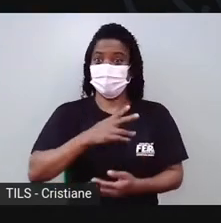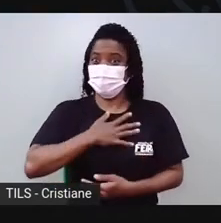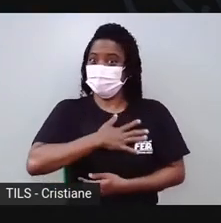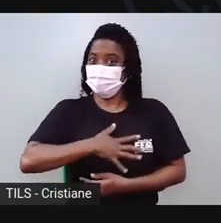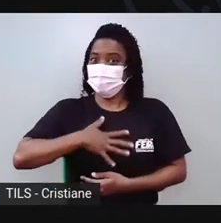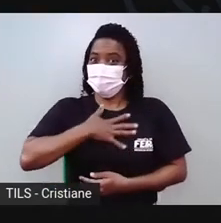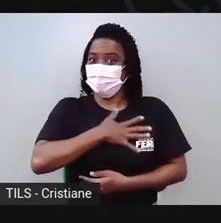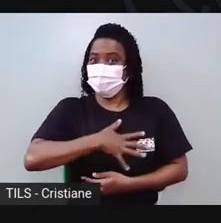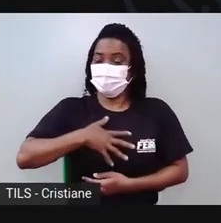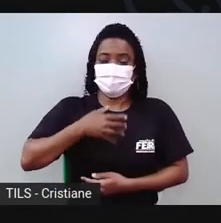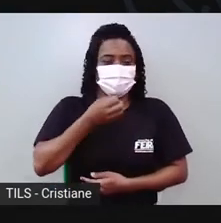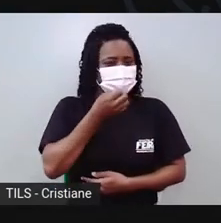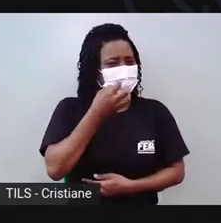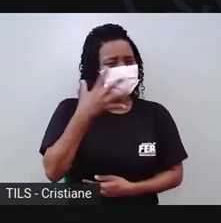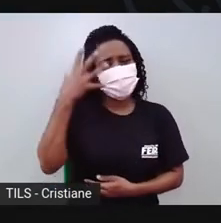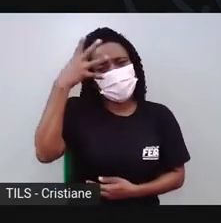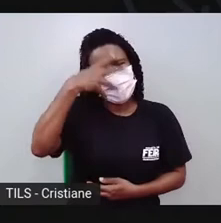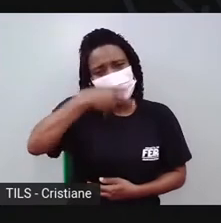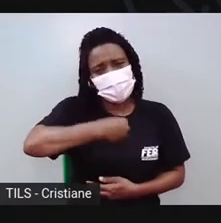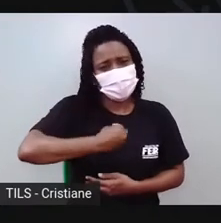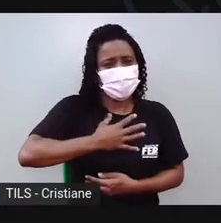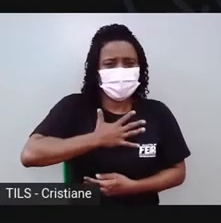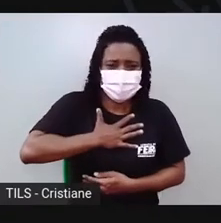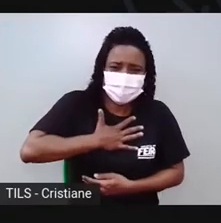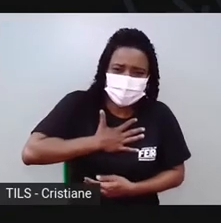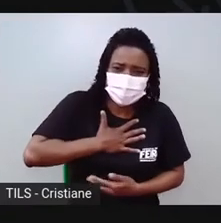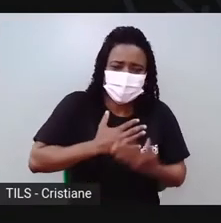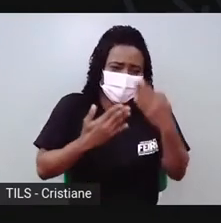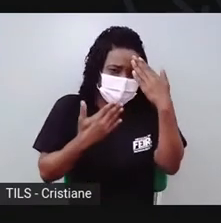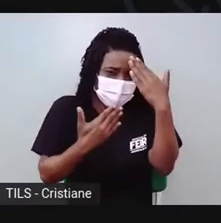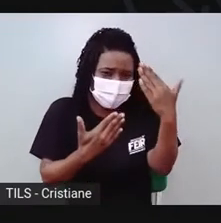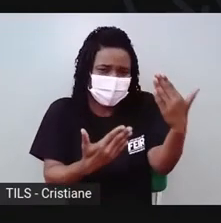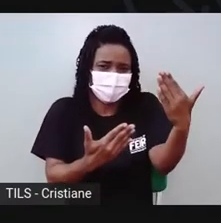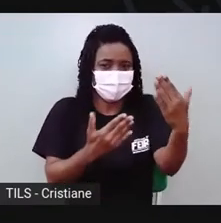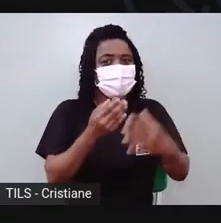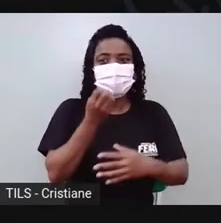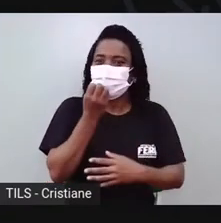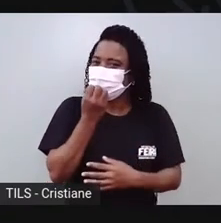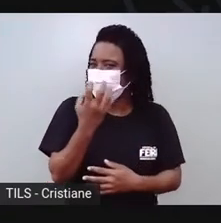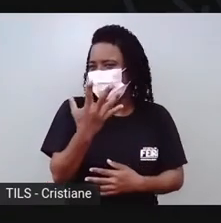Aí fala, ai que lindo, gostei, obrigada. Bom, né?